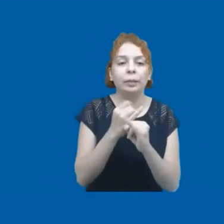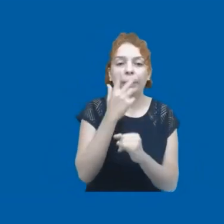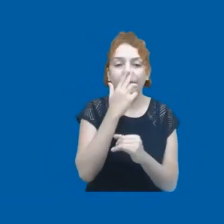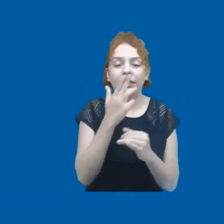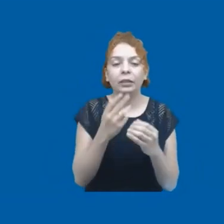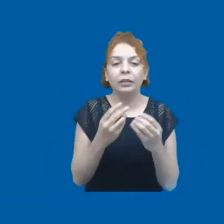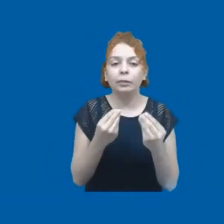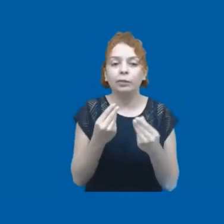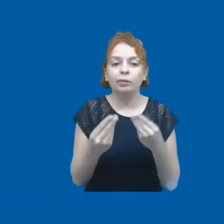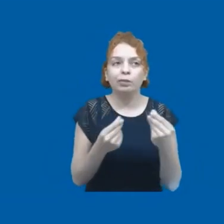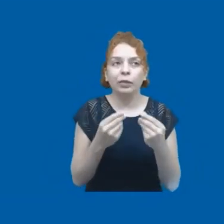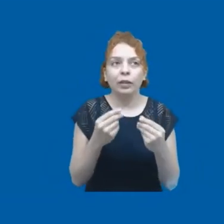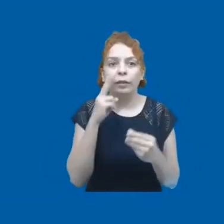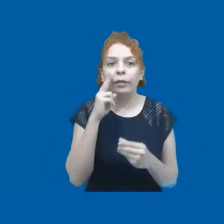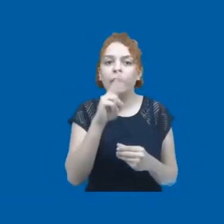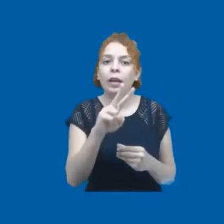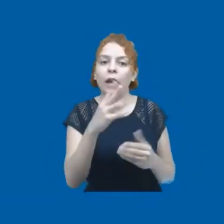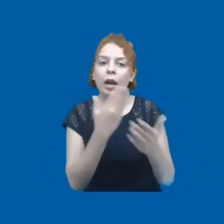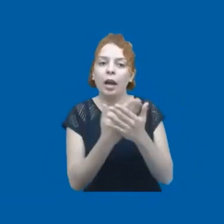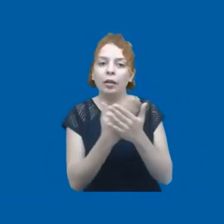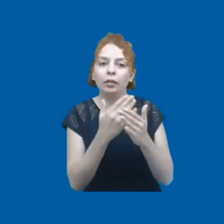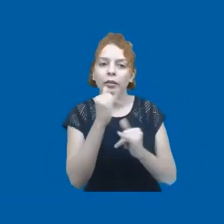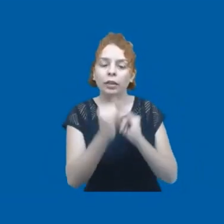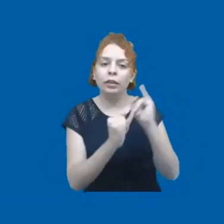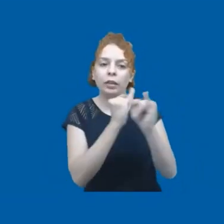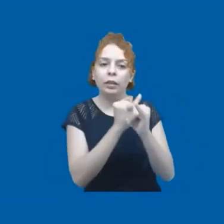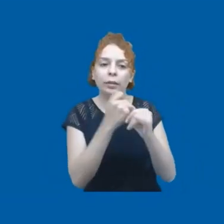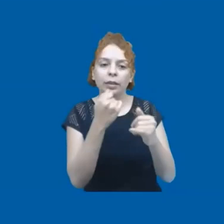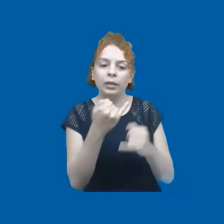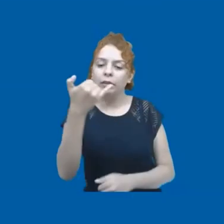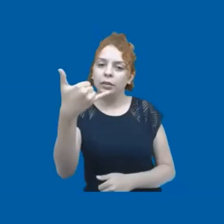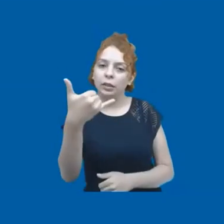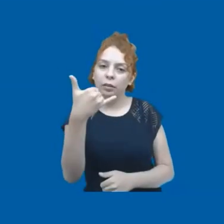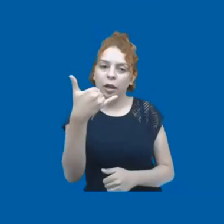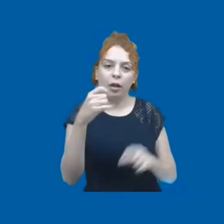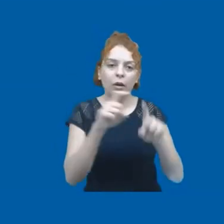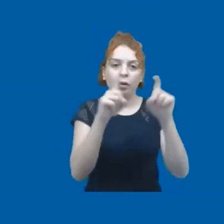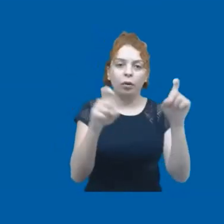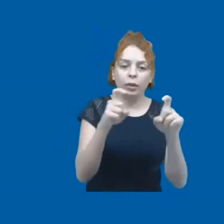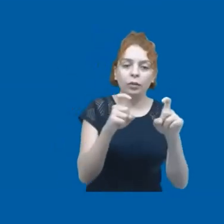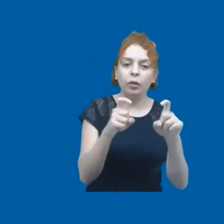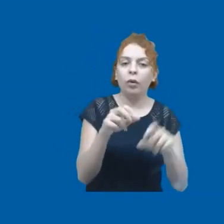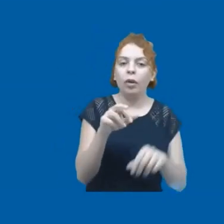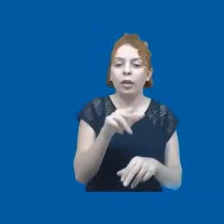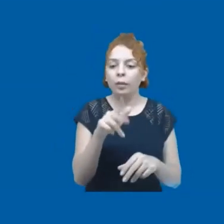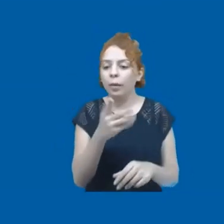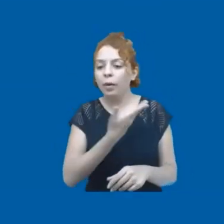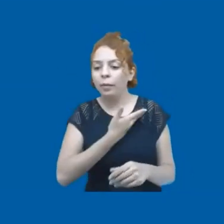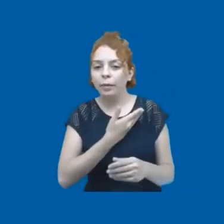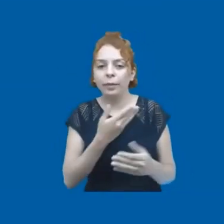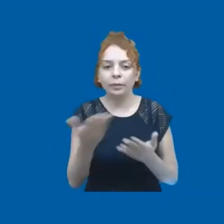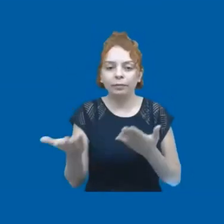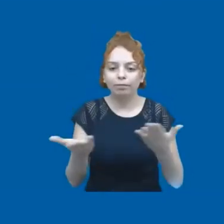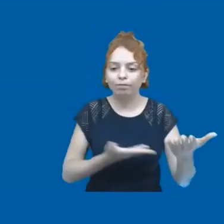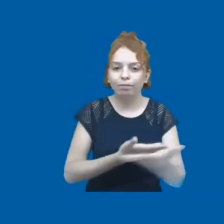para seguir uma aula online, você tem que dividir aquele celular, aquele computador com teu irmão, com um colega. Então,